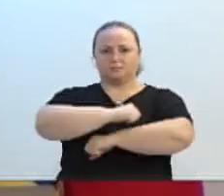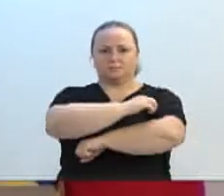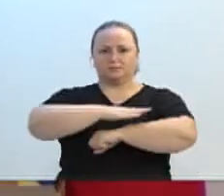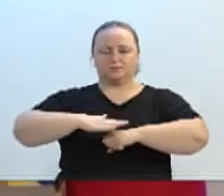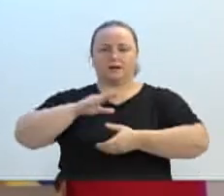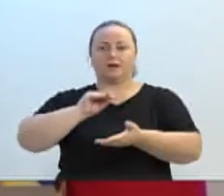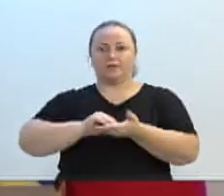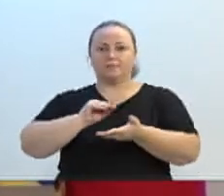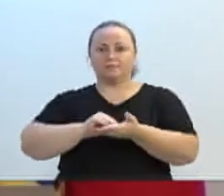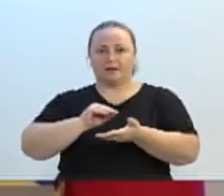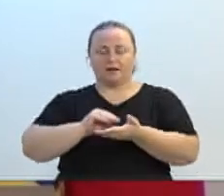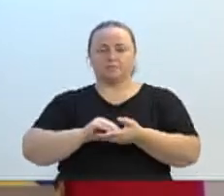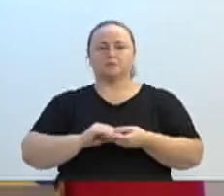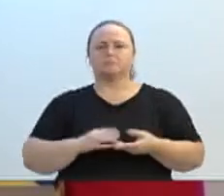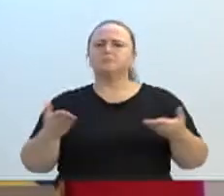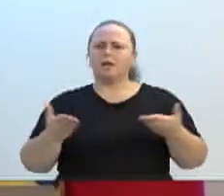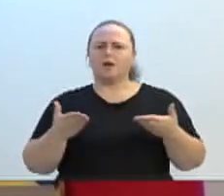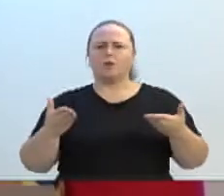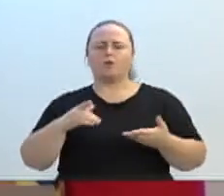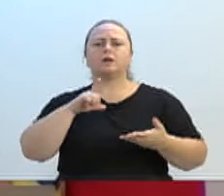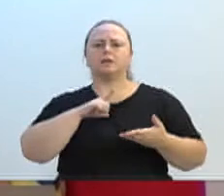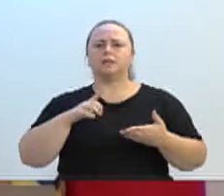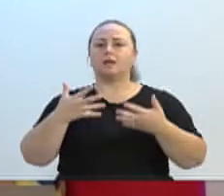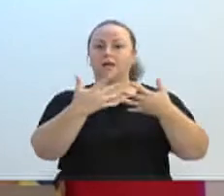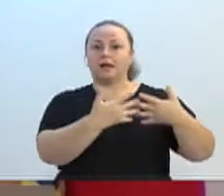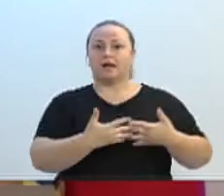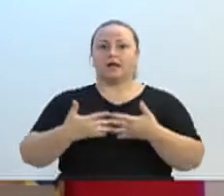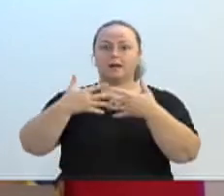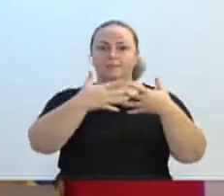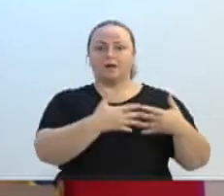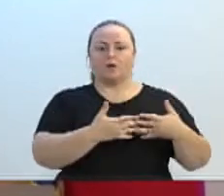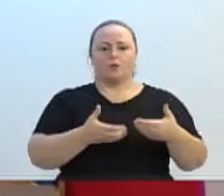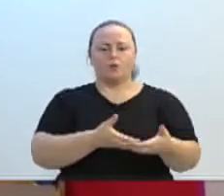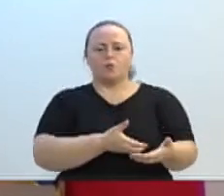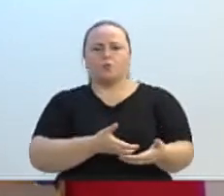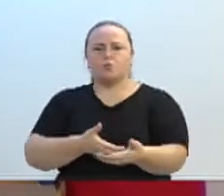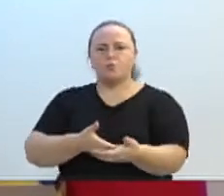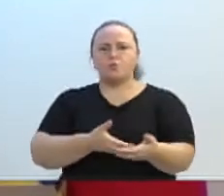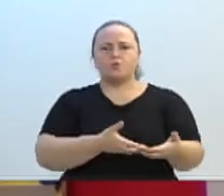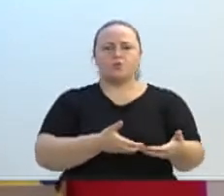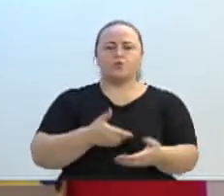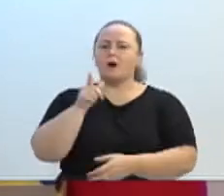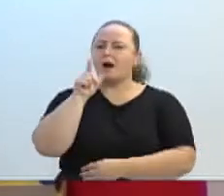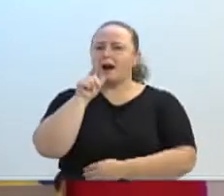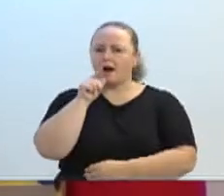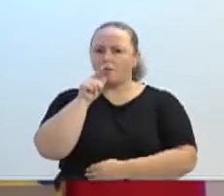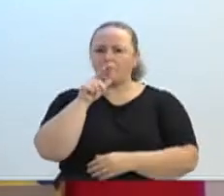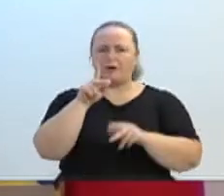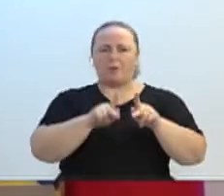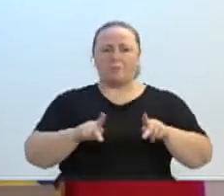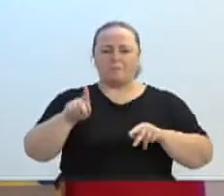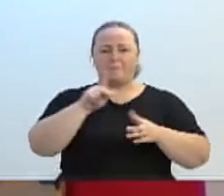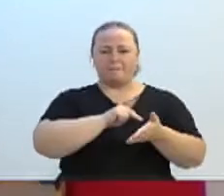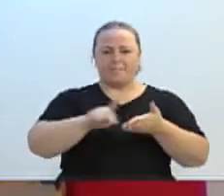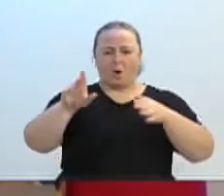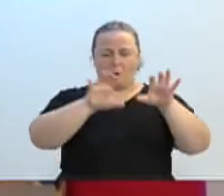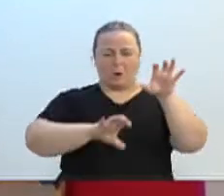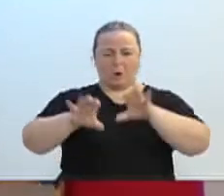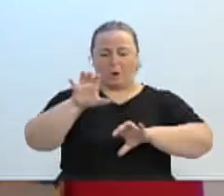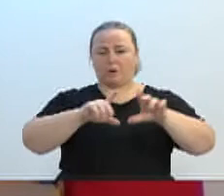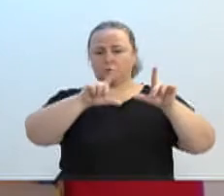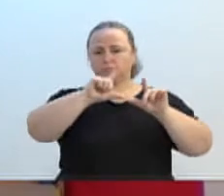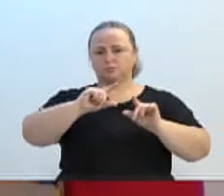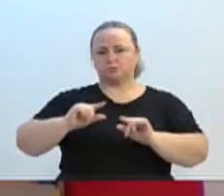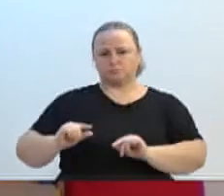para lá o PIPA, que agora sanou um grande problema, que a gente também tem agradecido. E coisa que eu sempre tenho feito aqui nessa tribuna, eu agradeço quando a coisa